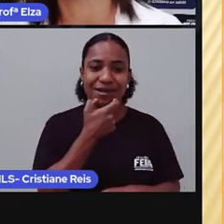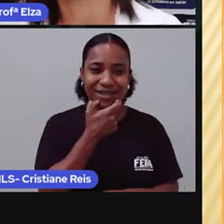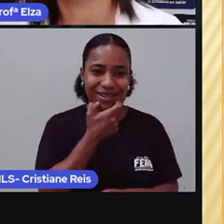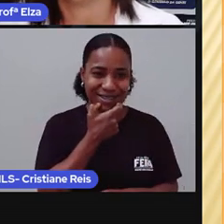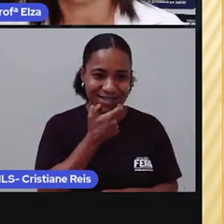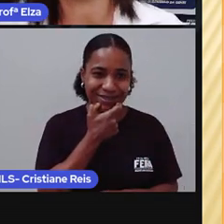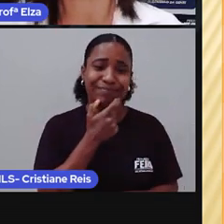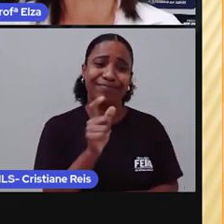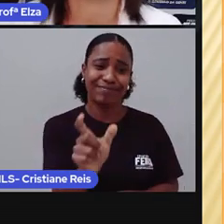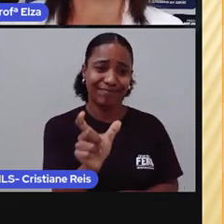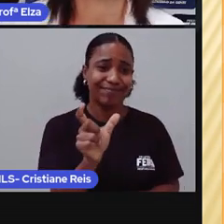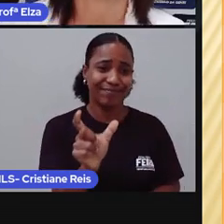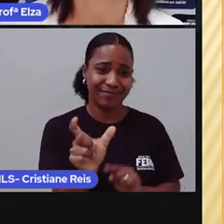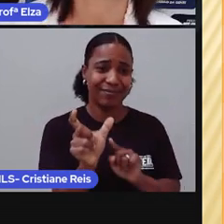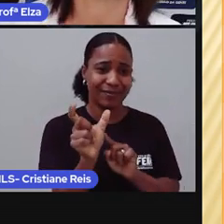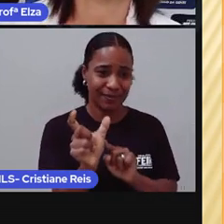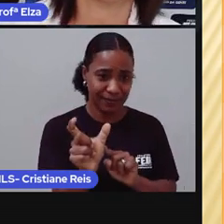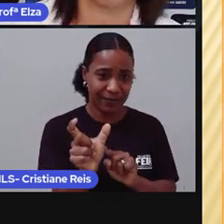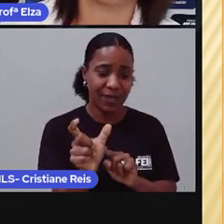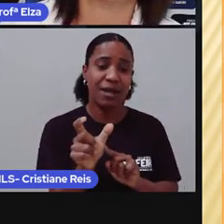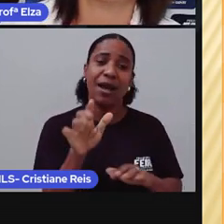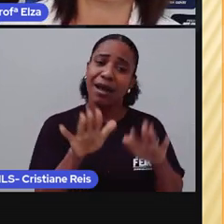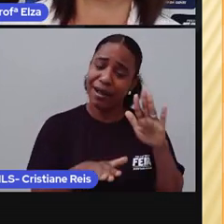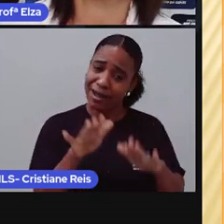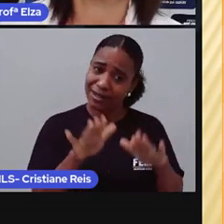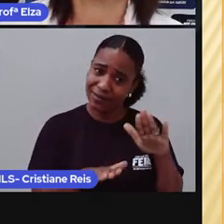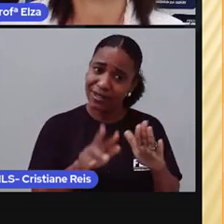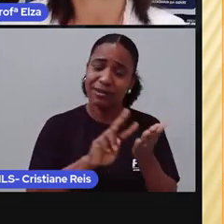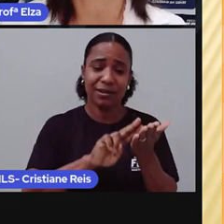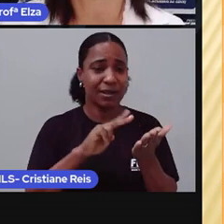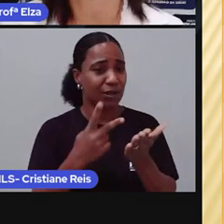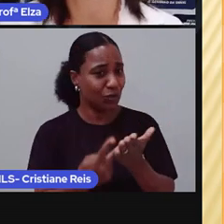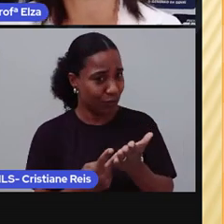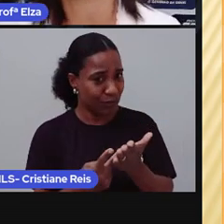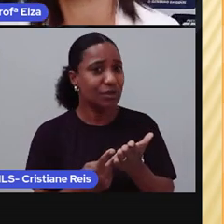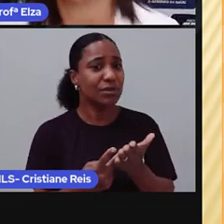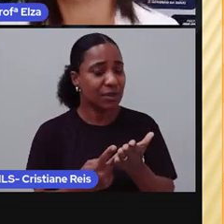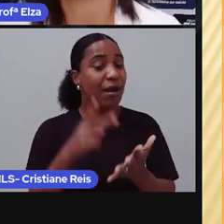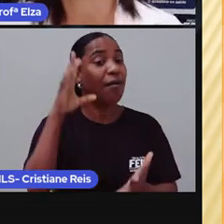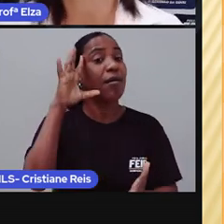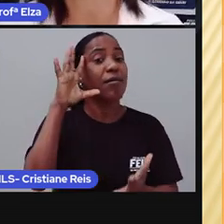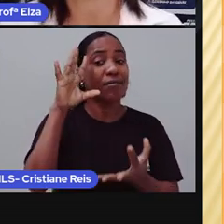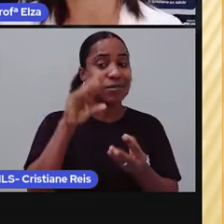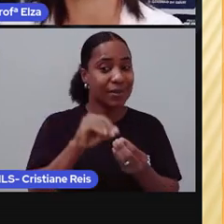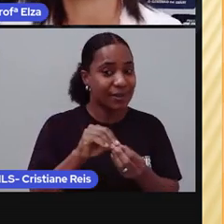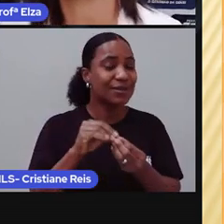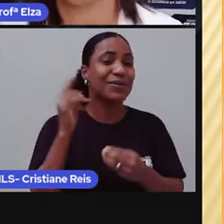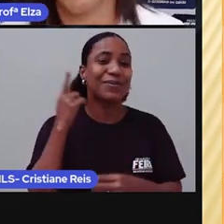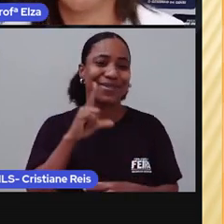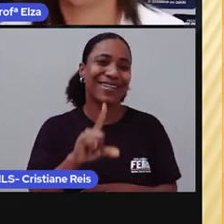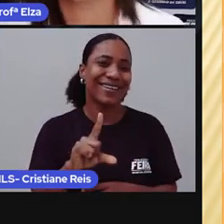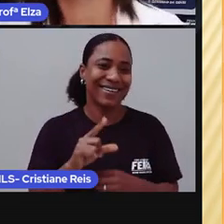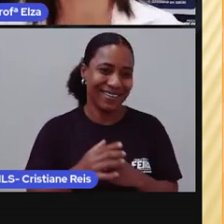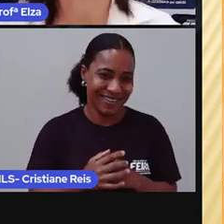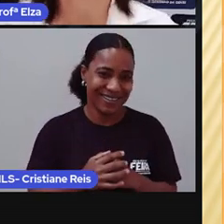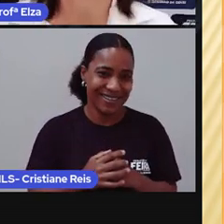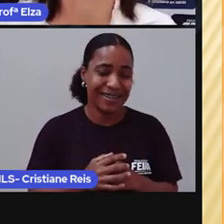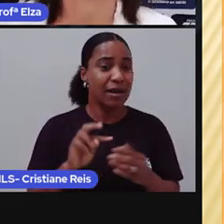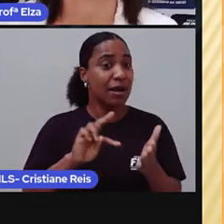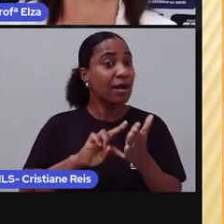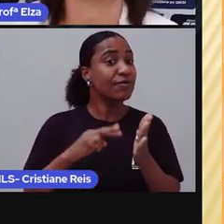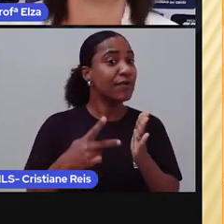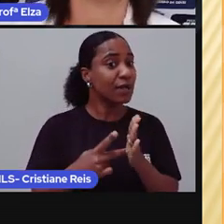Às vezes, a gente traduz e consegue compreender e consegue associar o